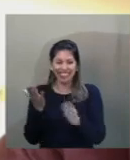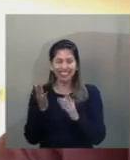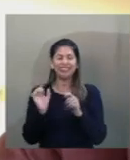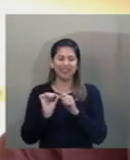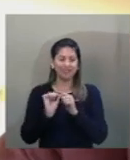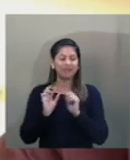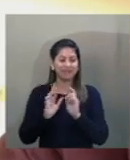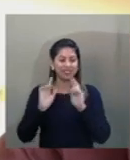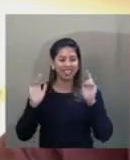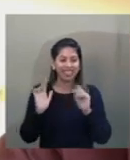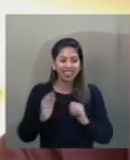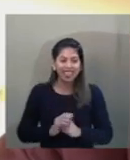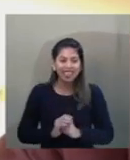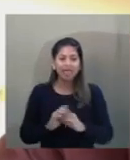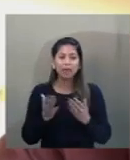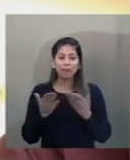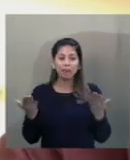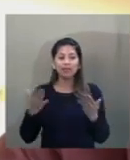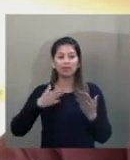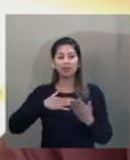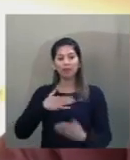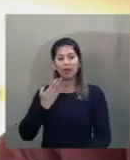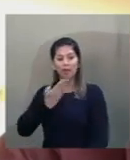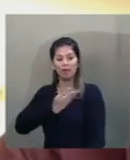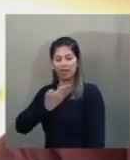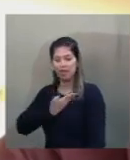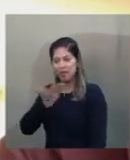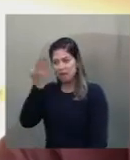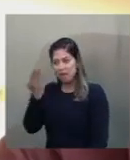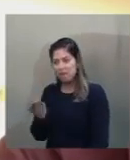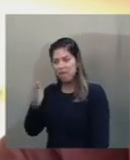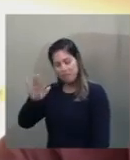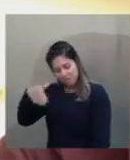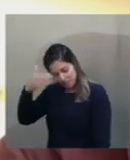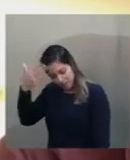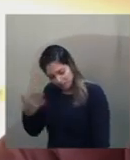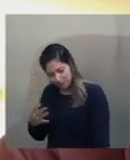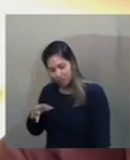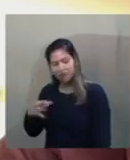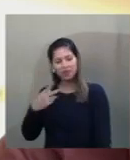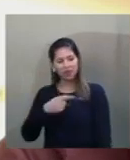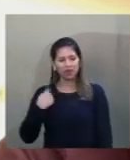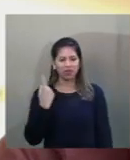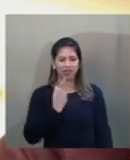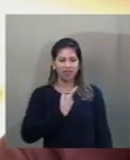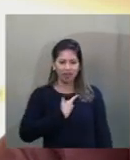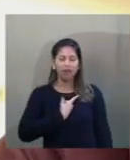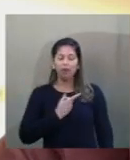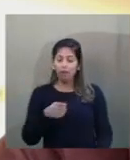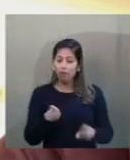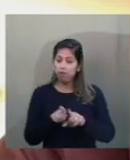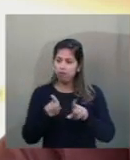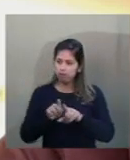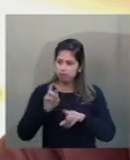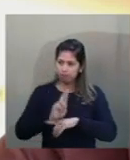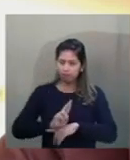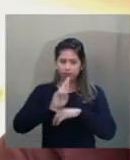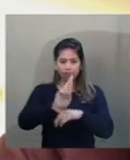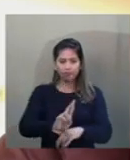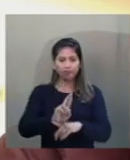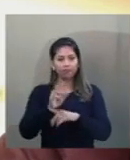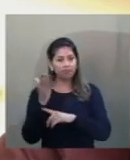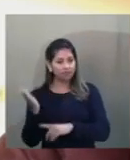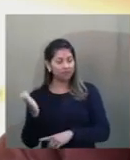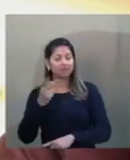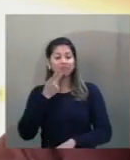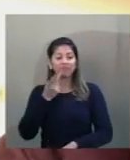grande, mas ao amigo e mestre que você é para nós todos. E como representante, como bem disse o senador